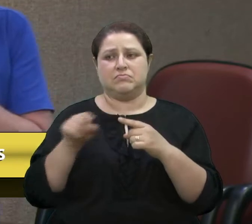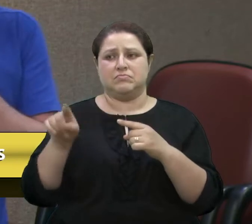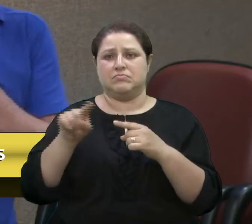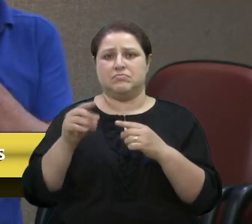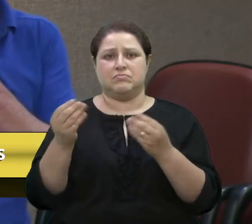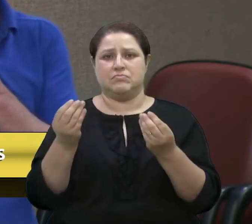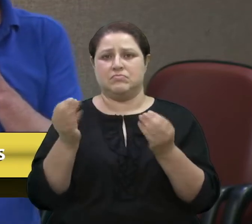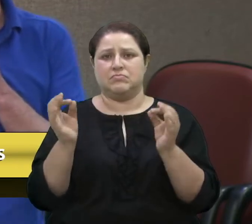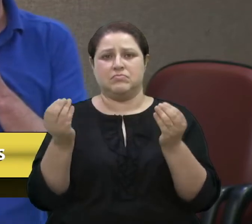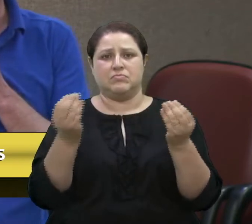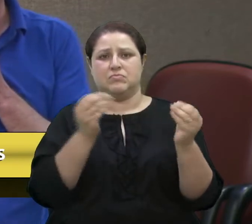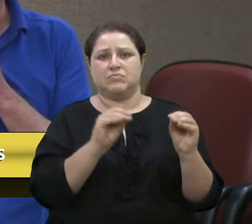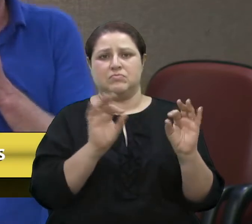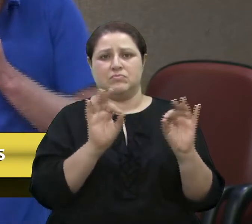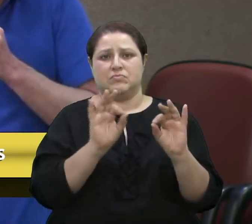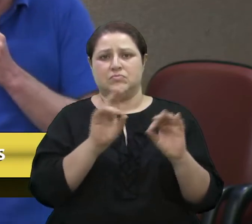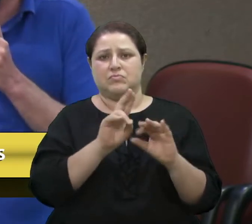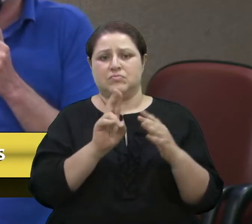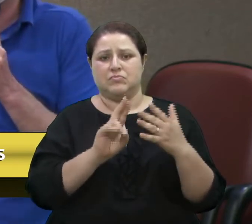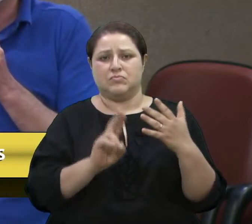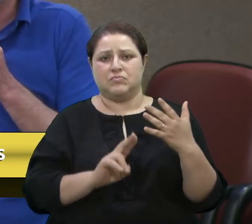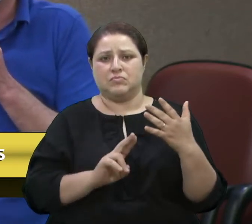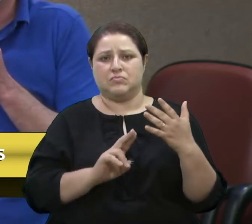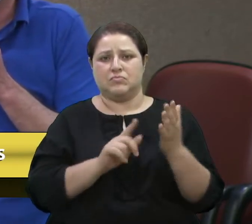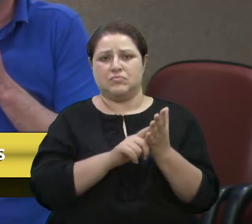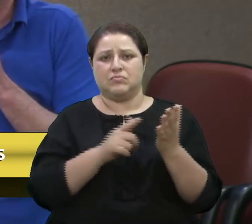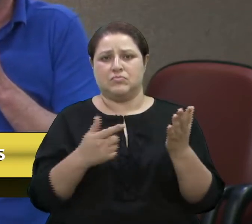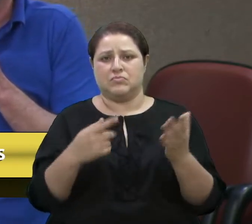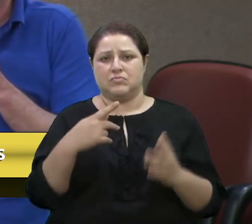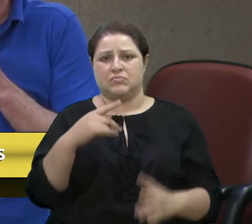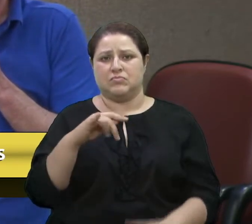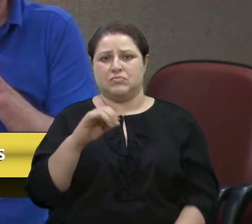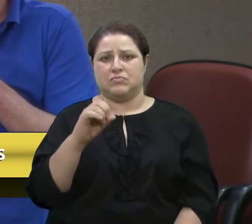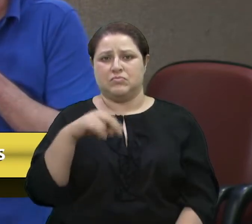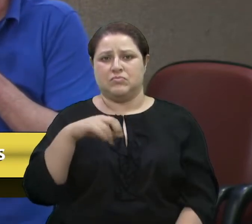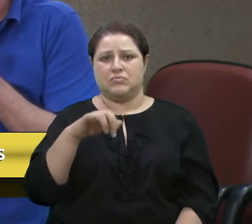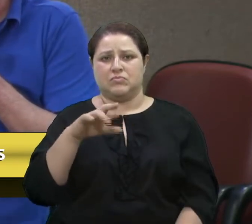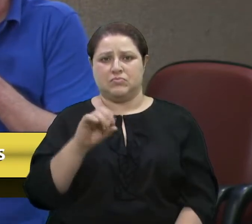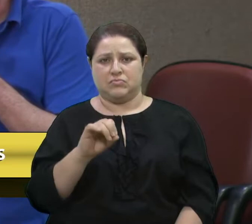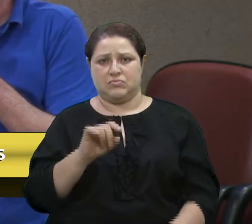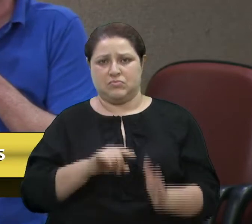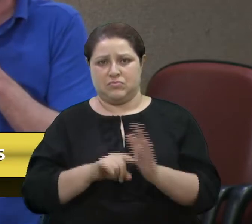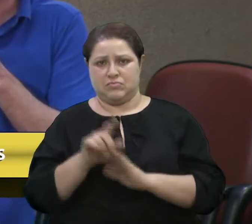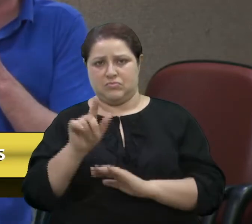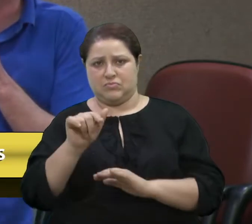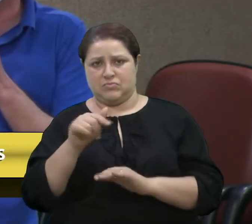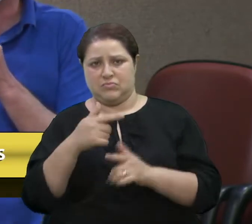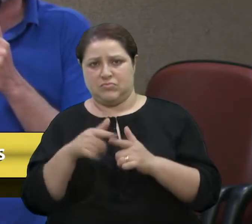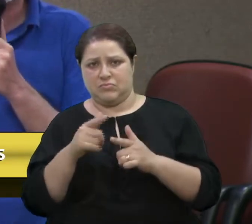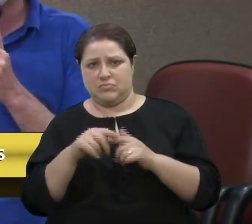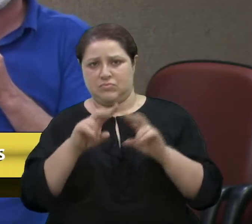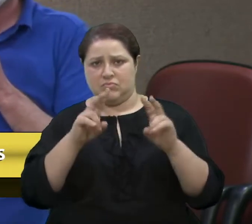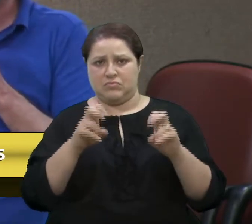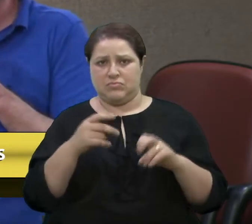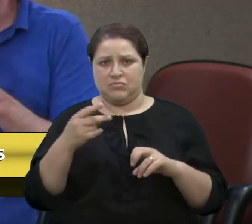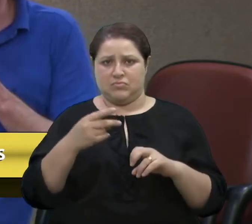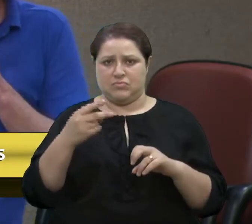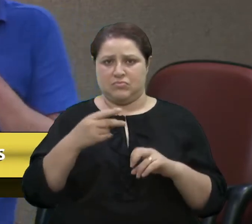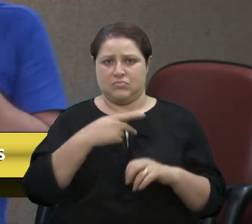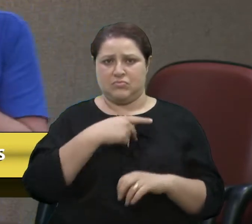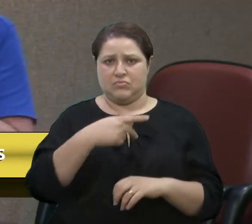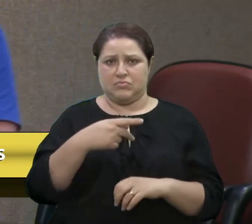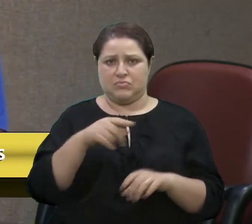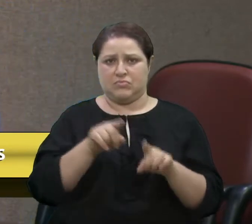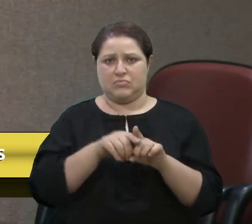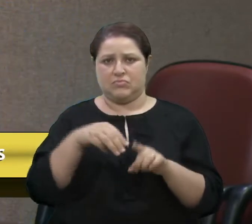ainda a nominata no pioneiro? Existia algum tipo de problema de dizer quem ia ser a vice-presidente, a mesa? Porque nós